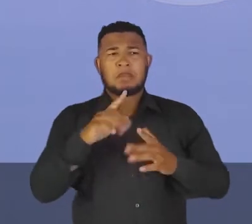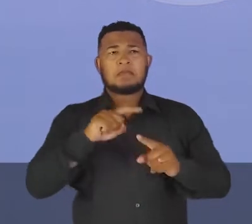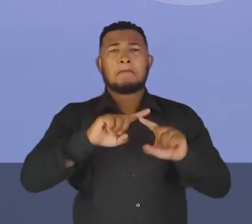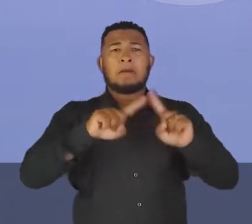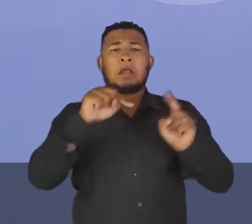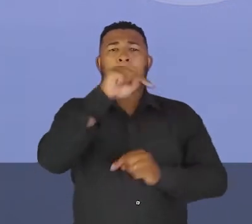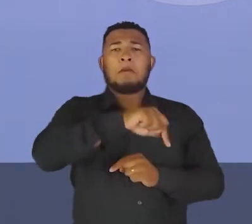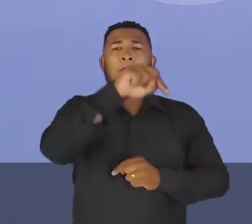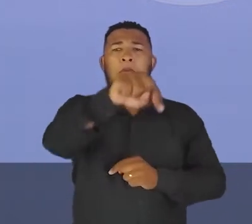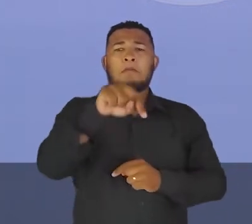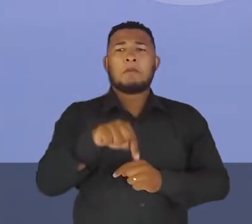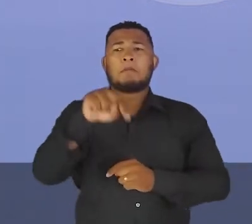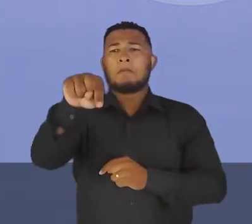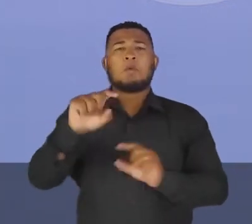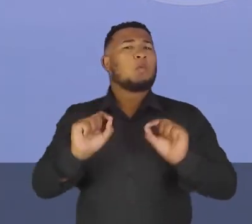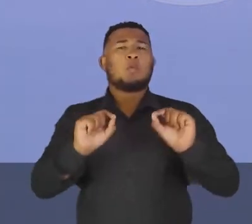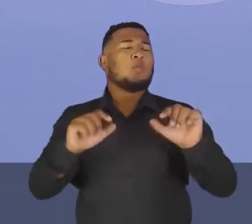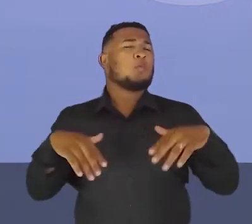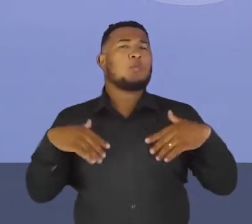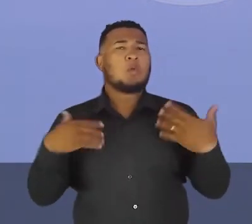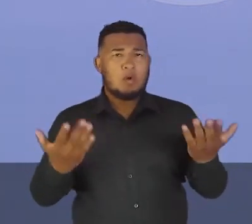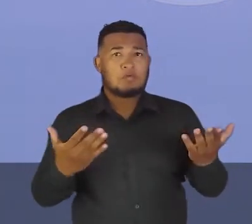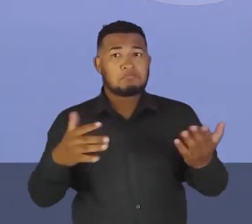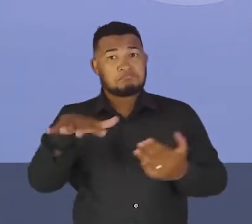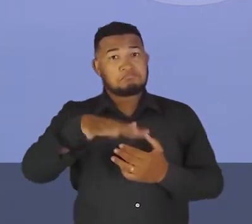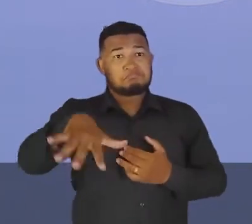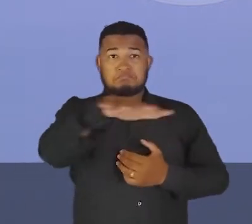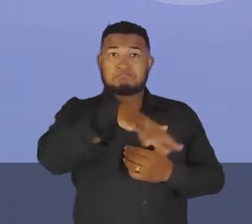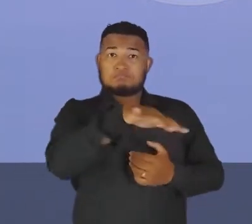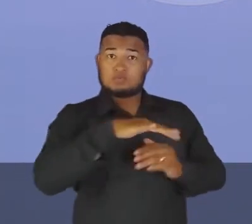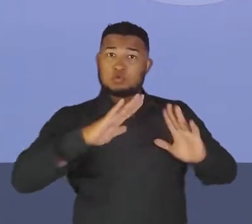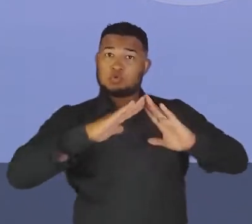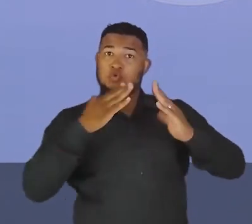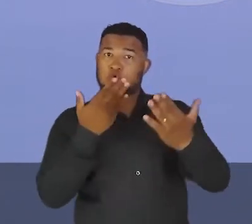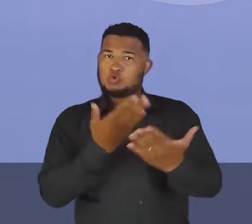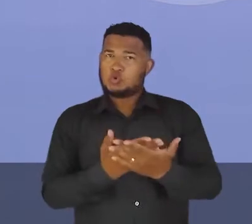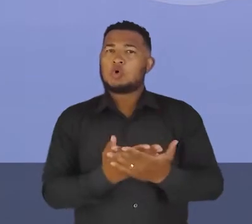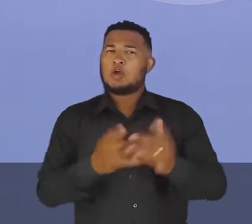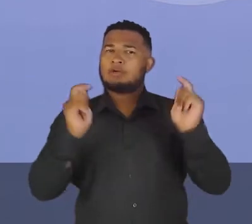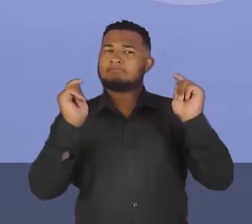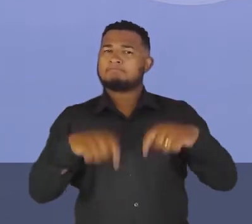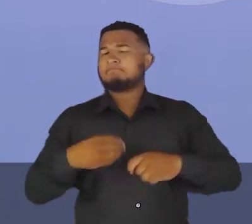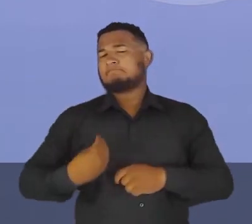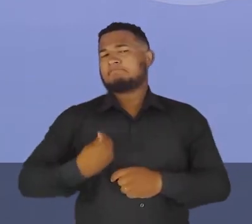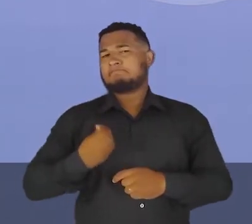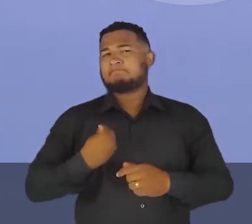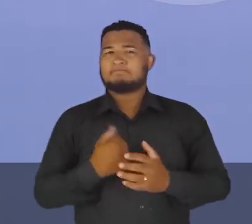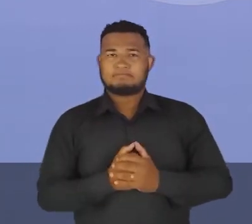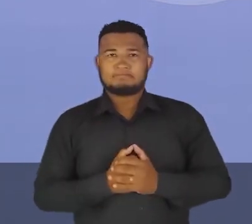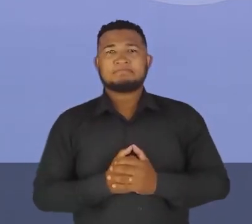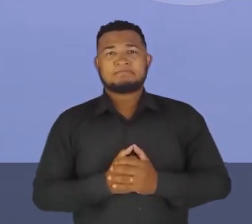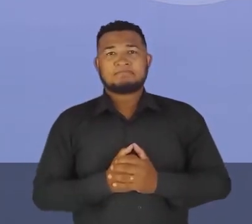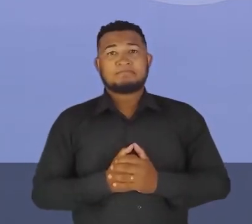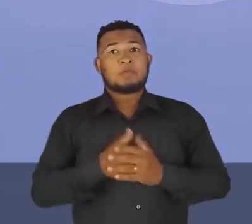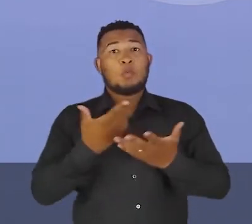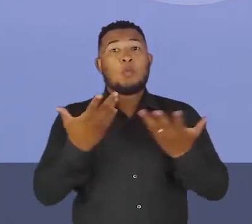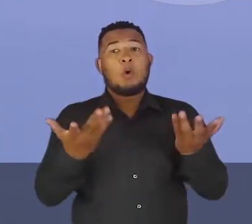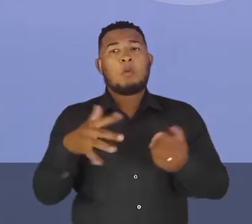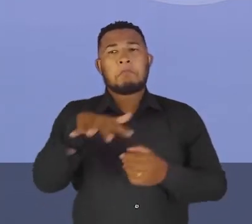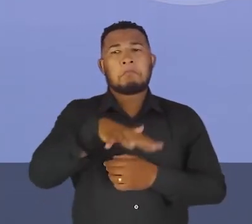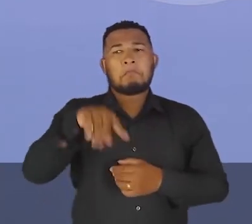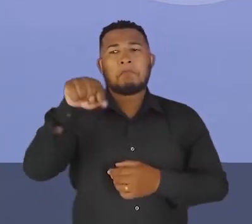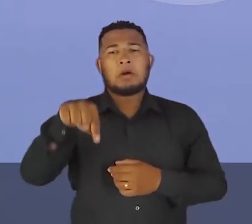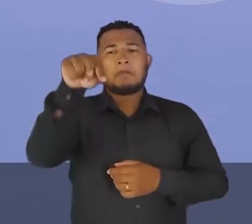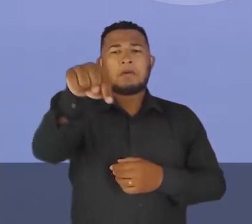espaços físicos? Quais são os espaços físicos que uma escola pode nos oferecer? Quais espaços então que a gente